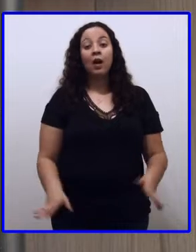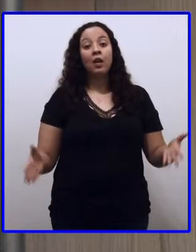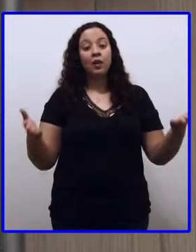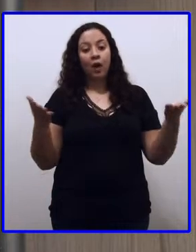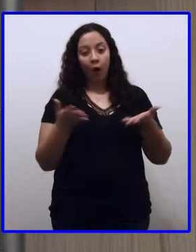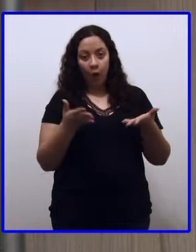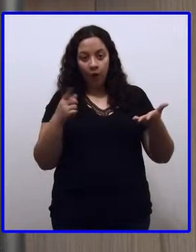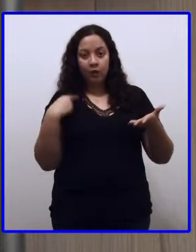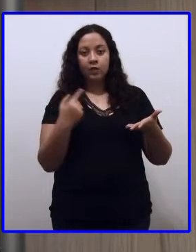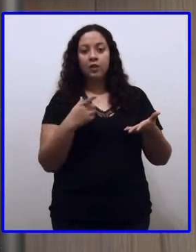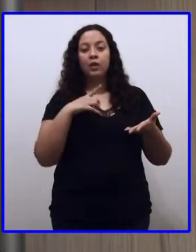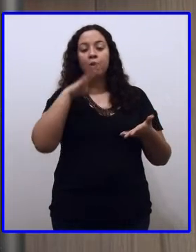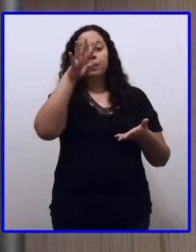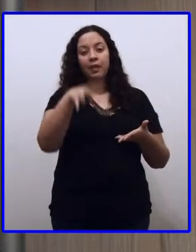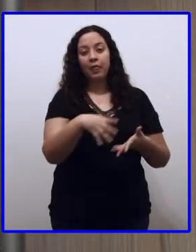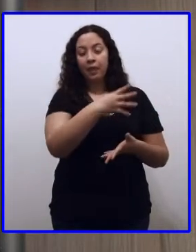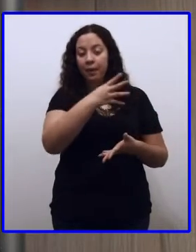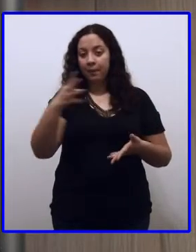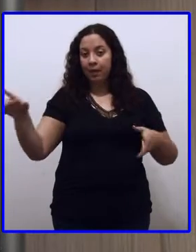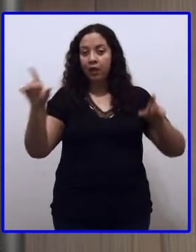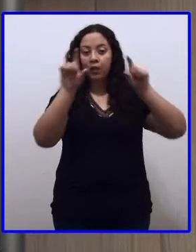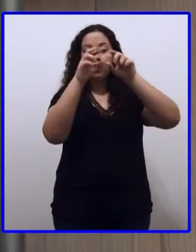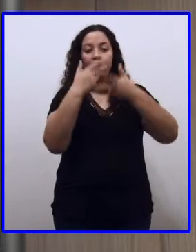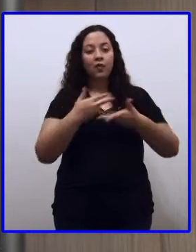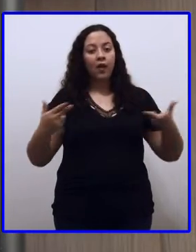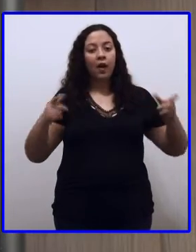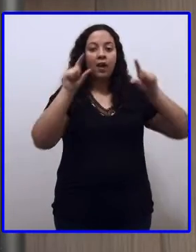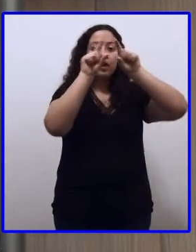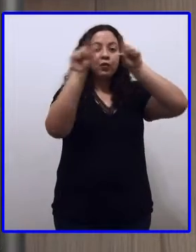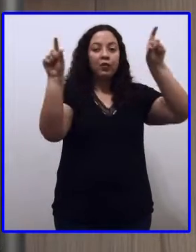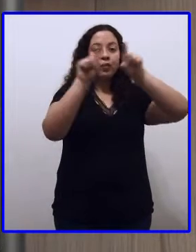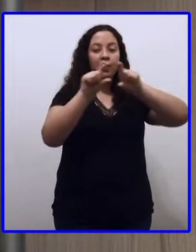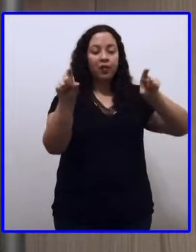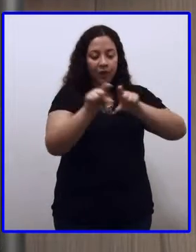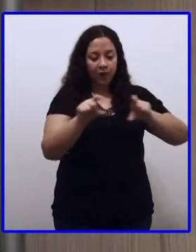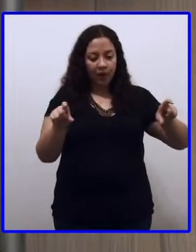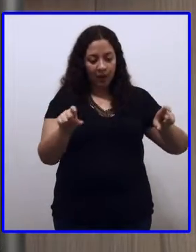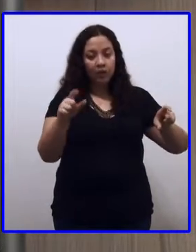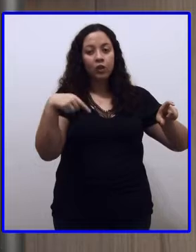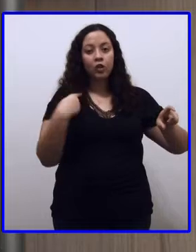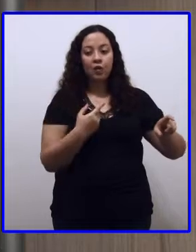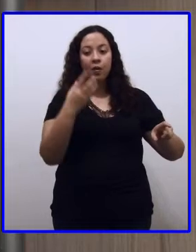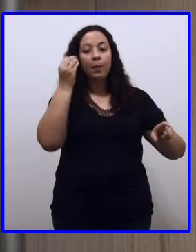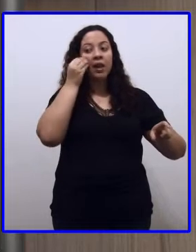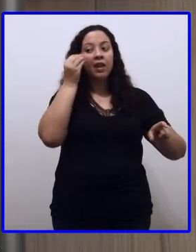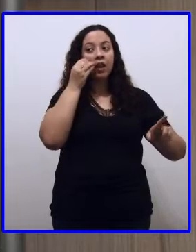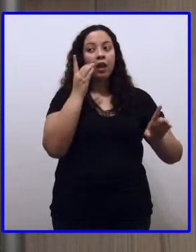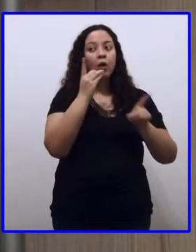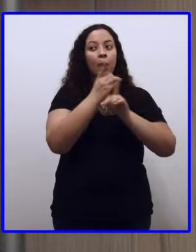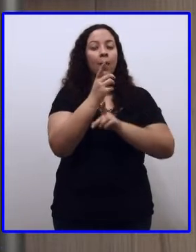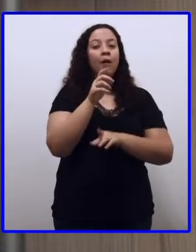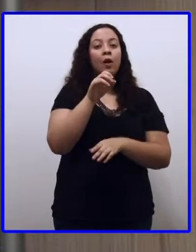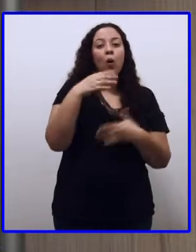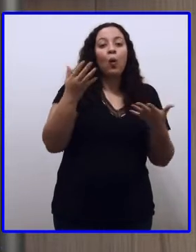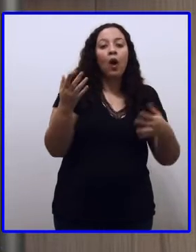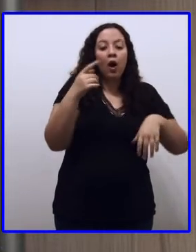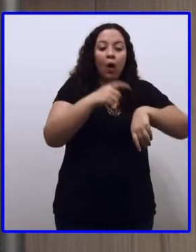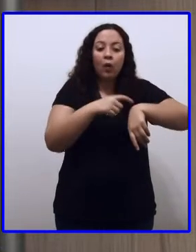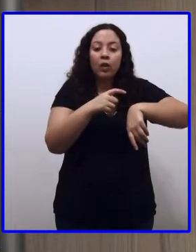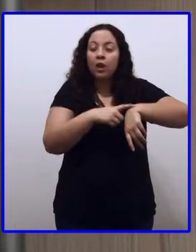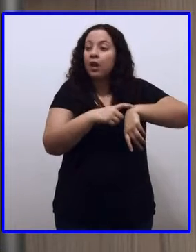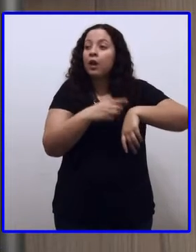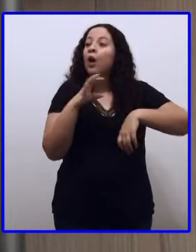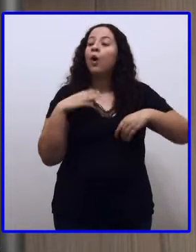Então, temos um quadro aqui. Temos as frases. Aí, na tela, vocês verão todas as frases. E vocês vão